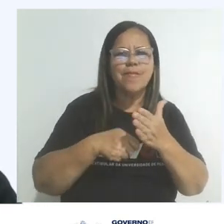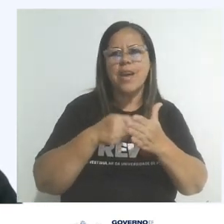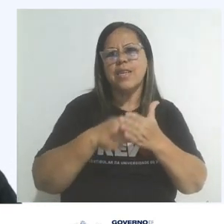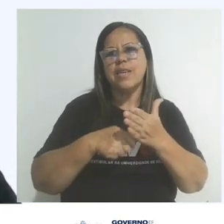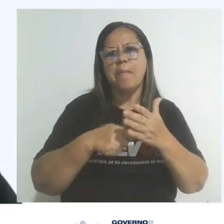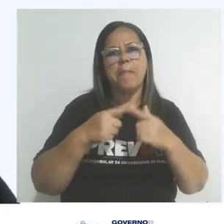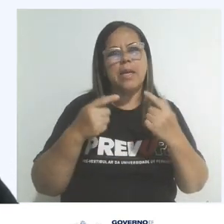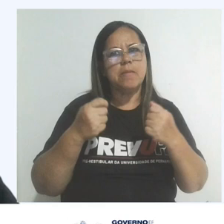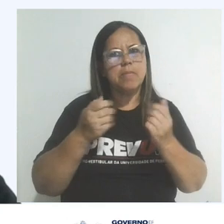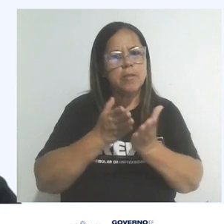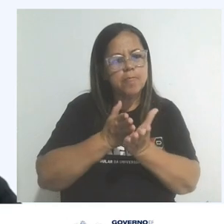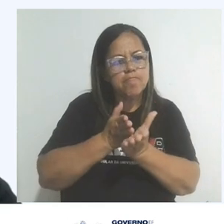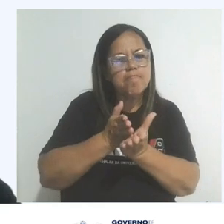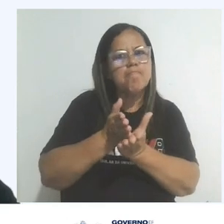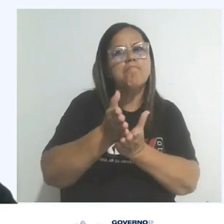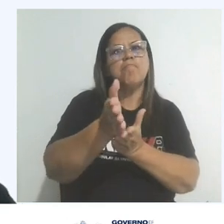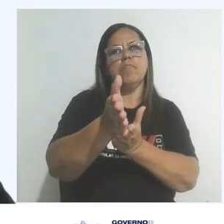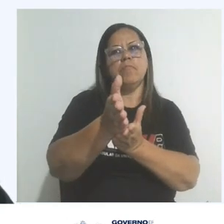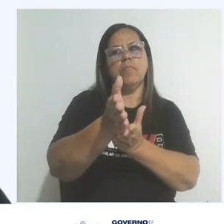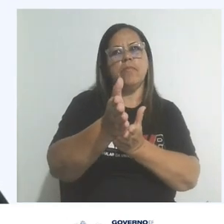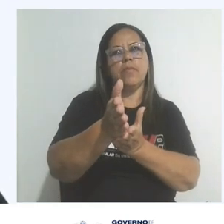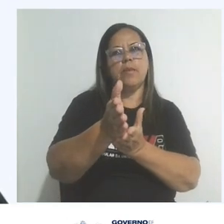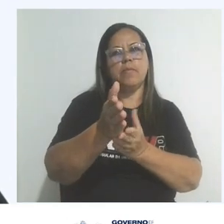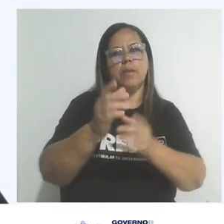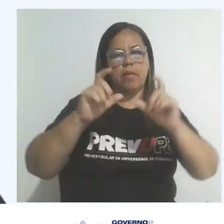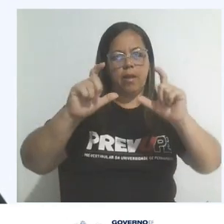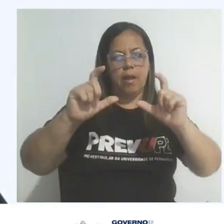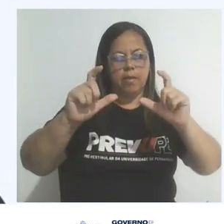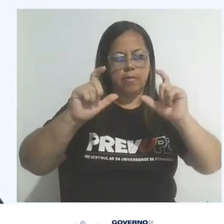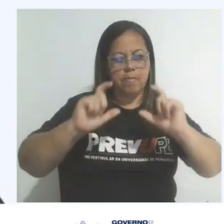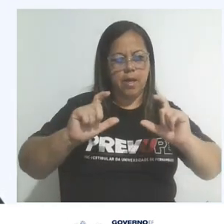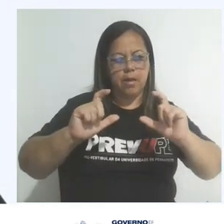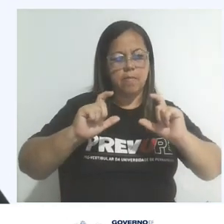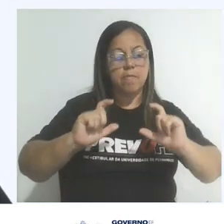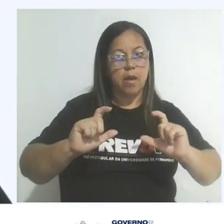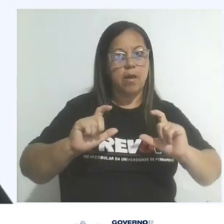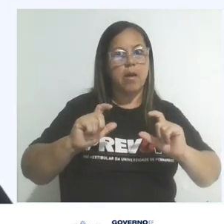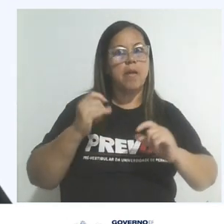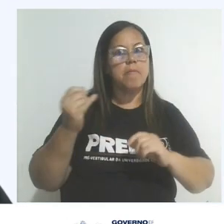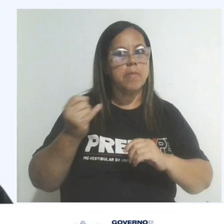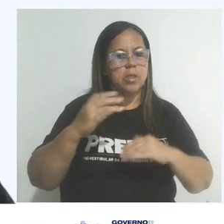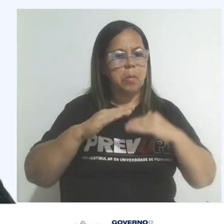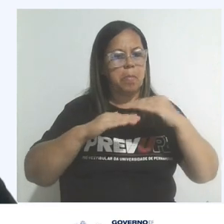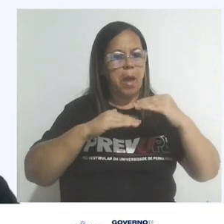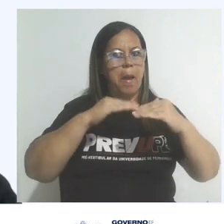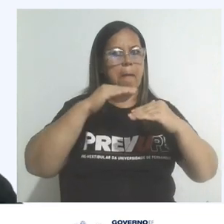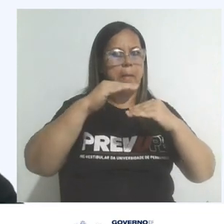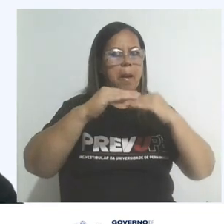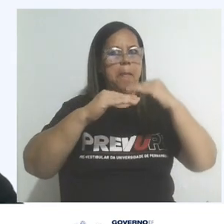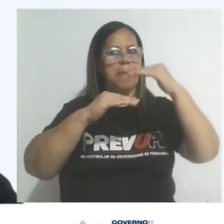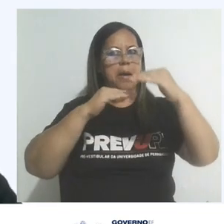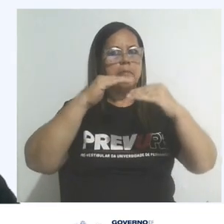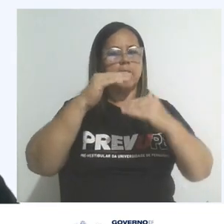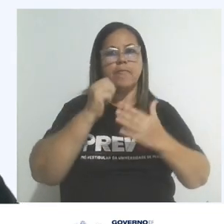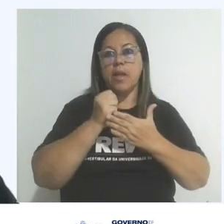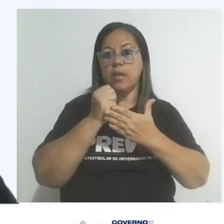é crucial manter-se no caminho traçado pelo tema. Cada parágrafo deve ser como um degrau da escada que o levará ao seu destino,